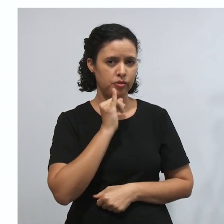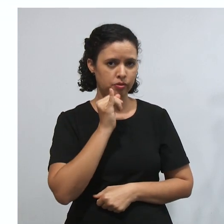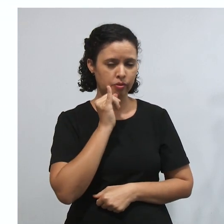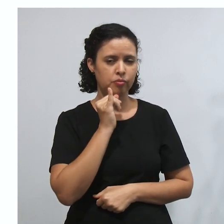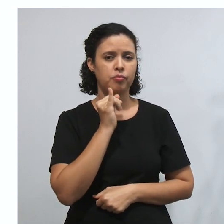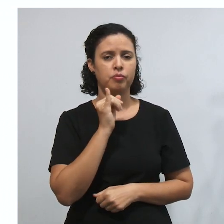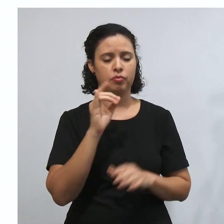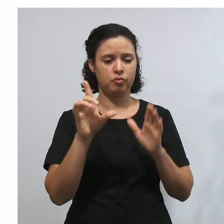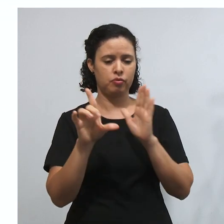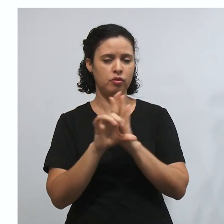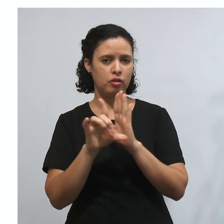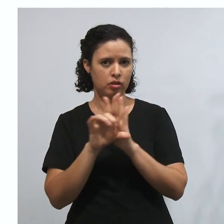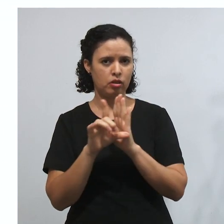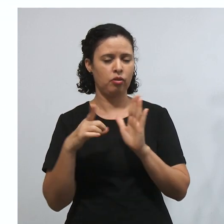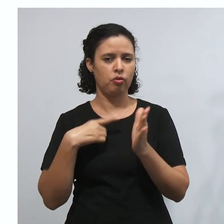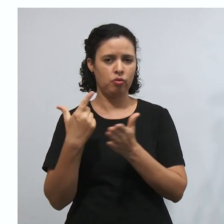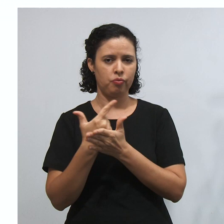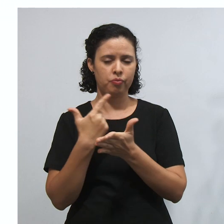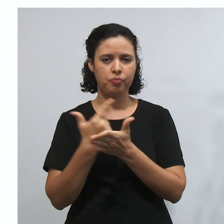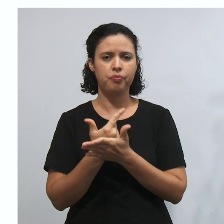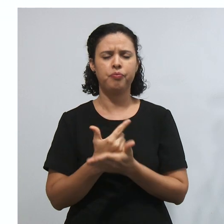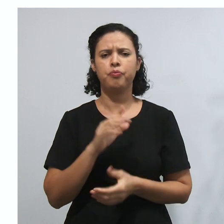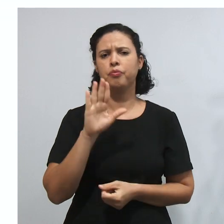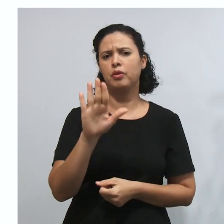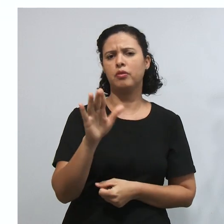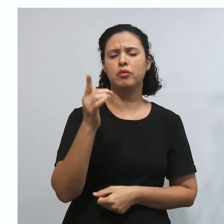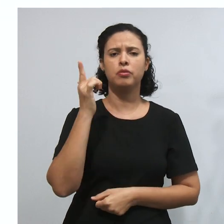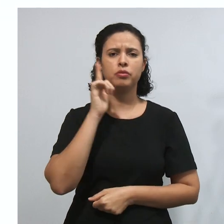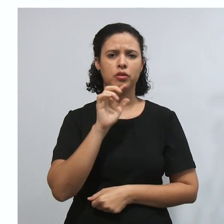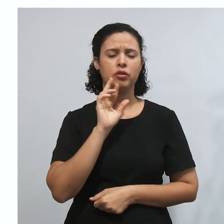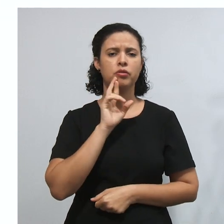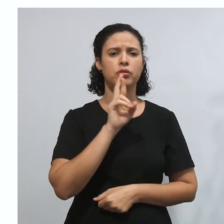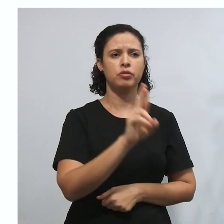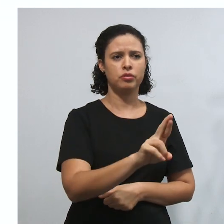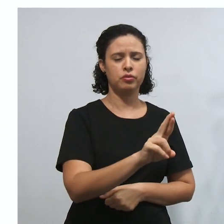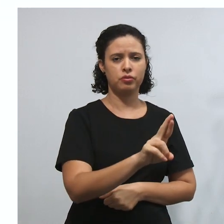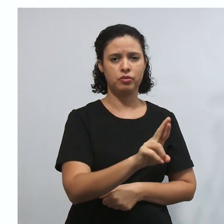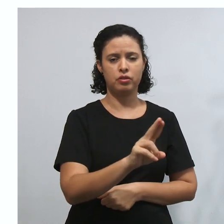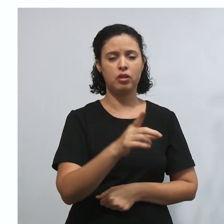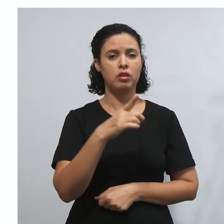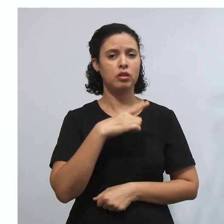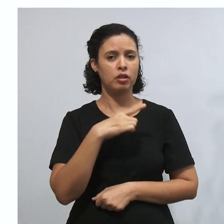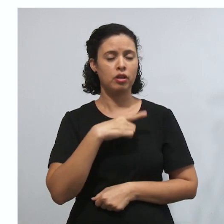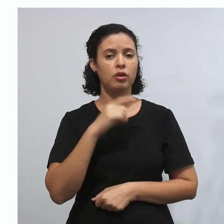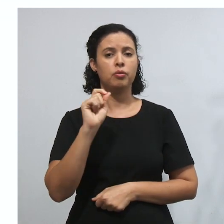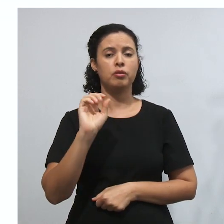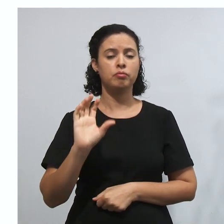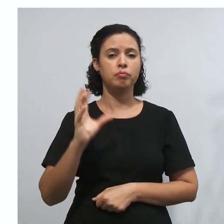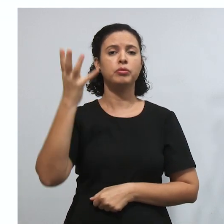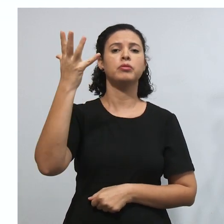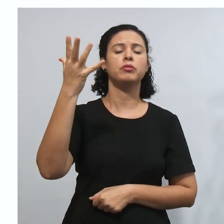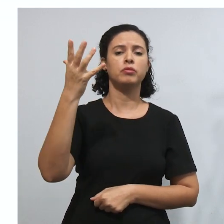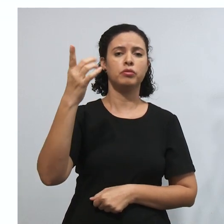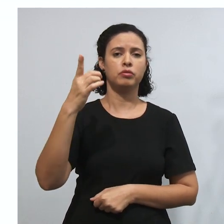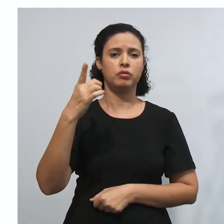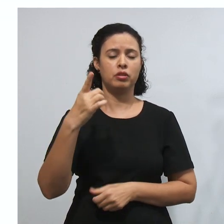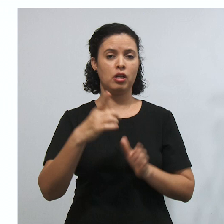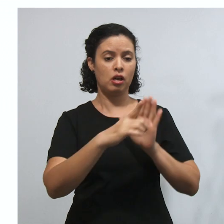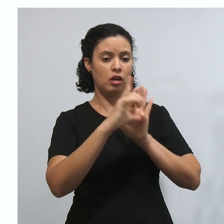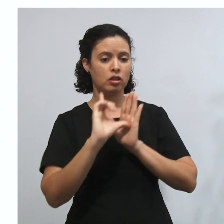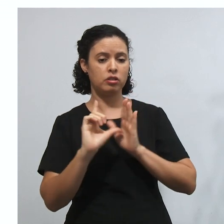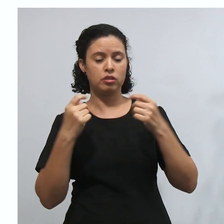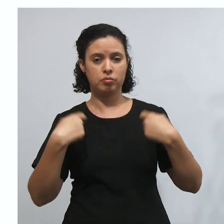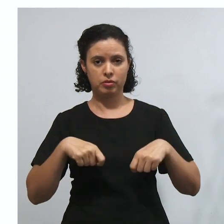das doutrinas, dos livros. Só que pra você resolver essa situação aqui, tem uma situação incidente pra resolver.